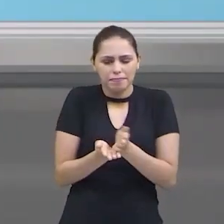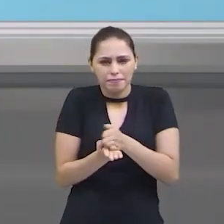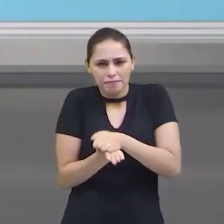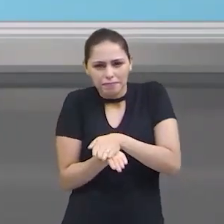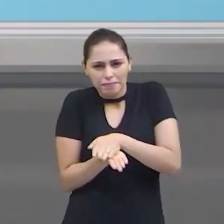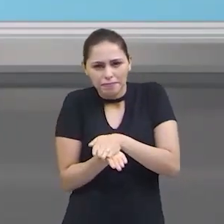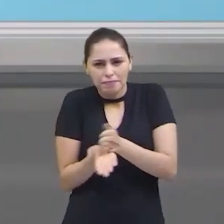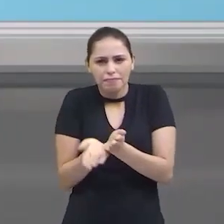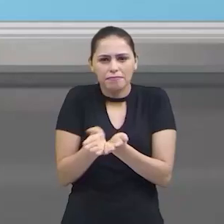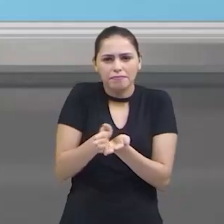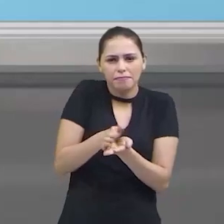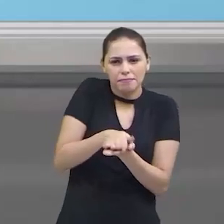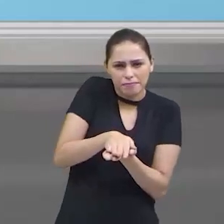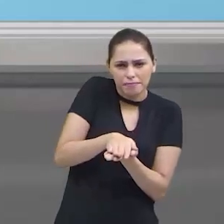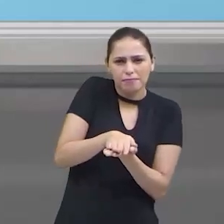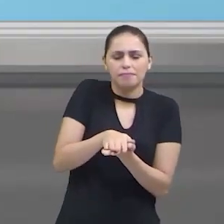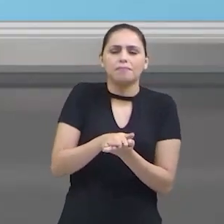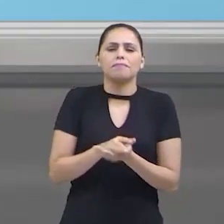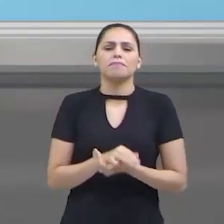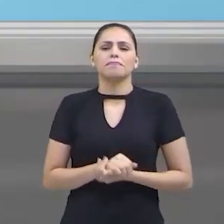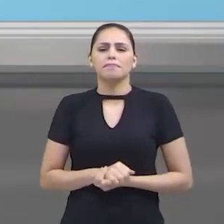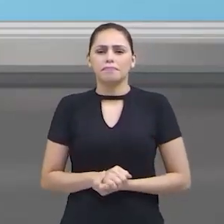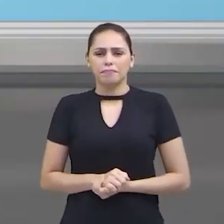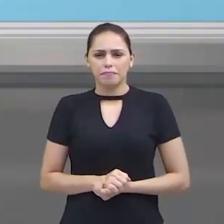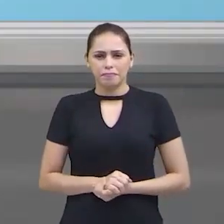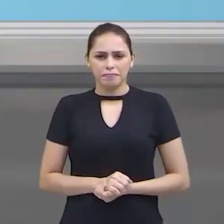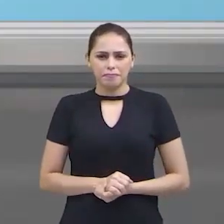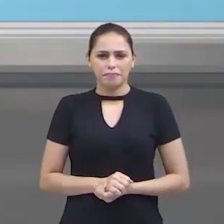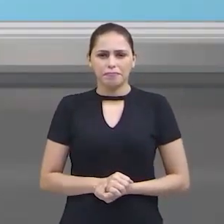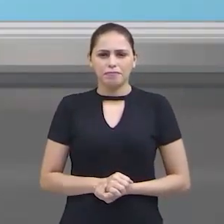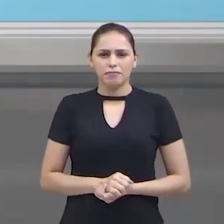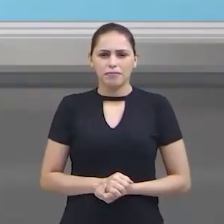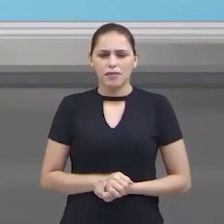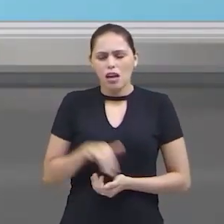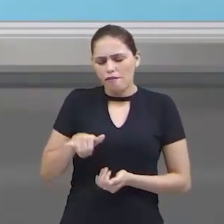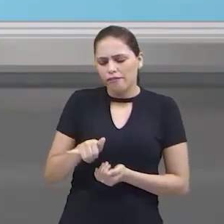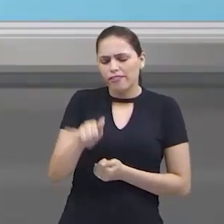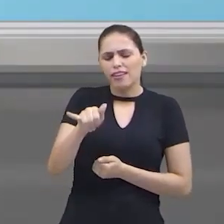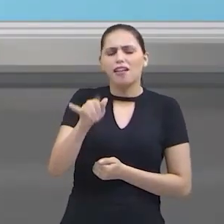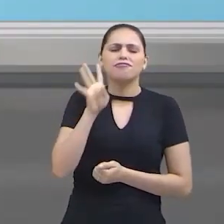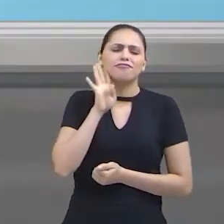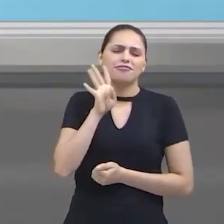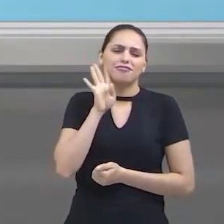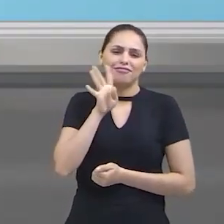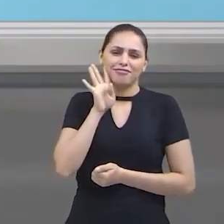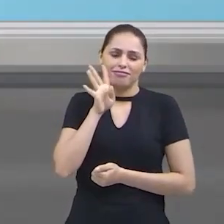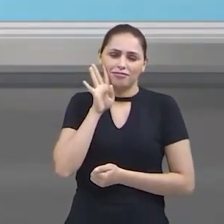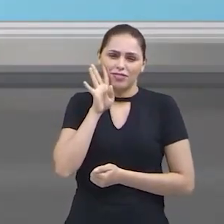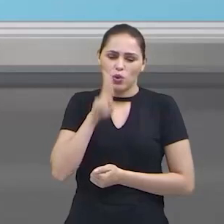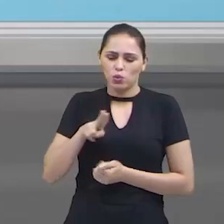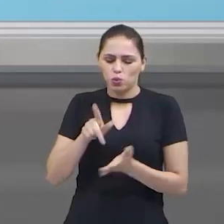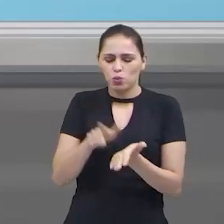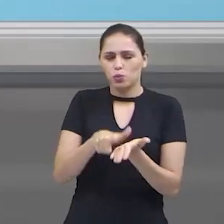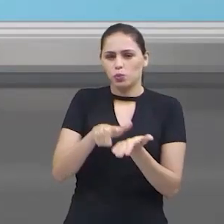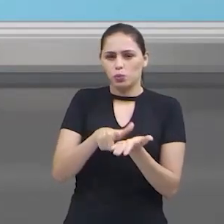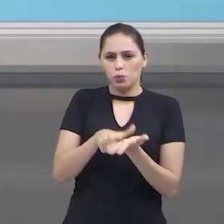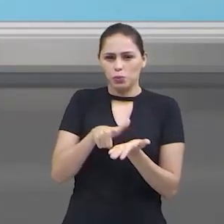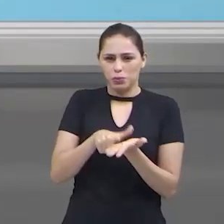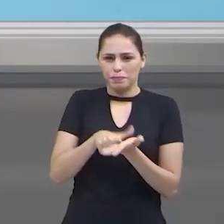Vou dobrar até o centro da folha, de novo. Esse aviãozinho vai ficar muito bacana. Certo? Dobrou.